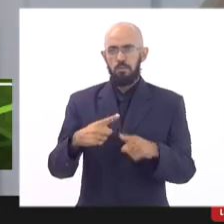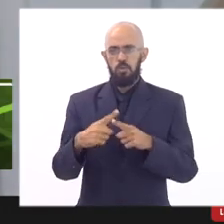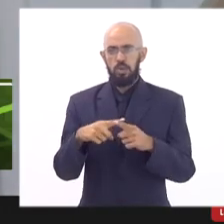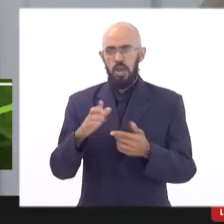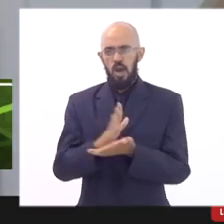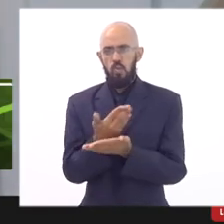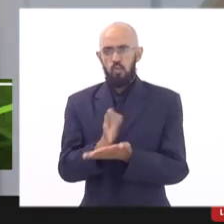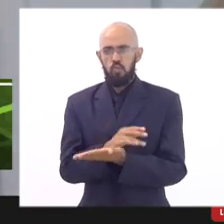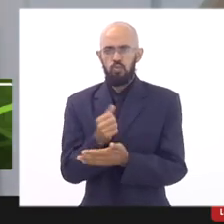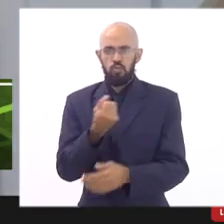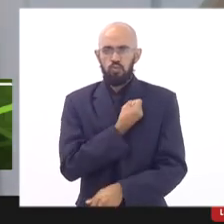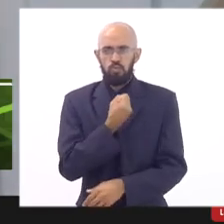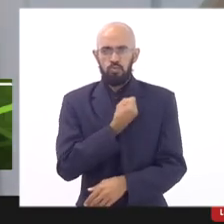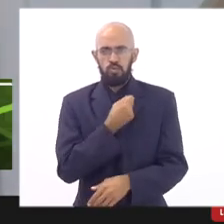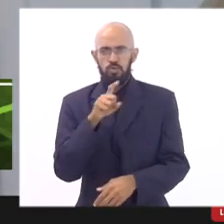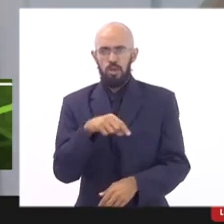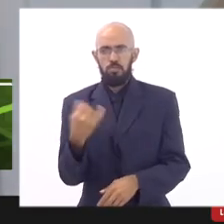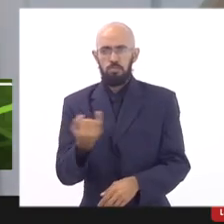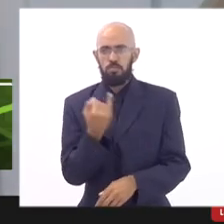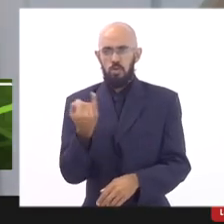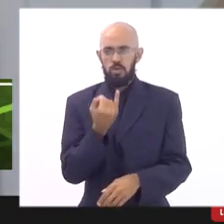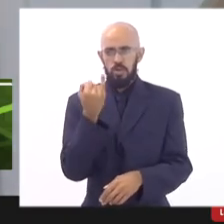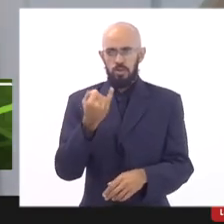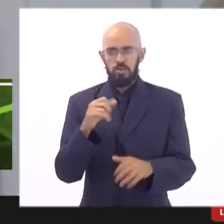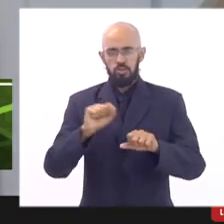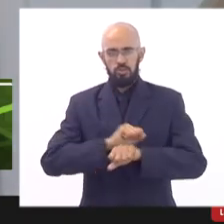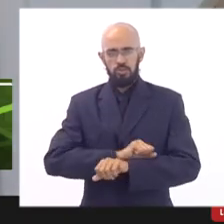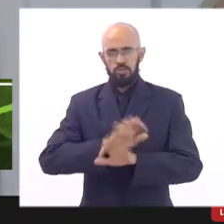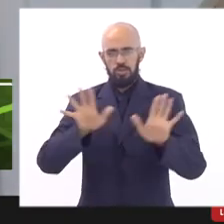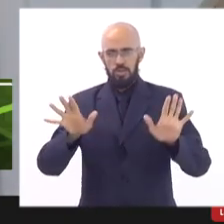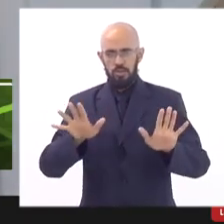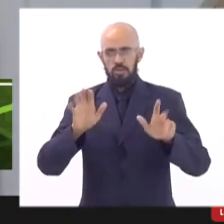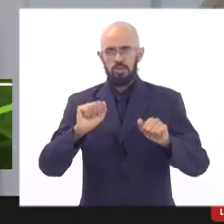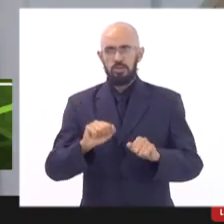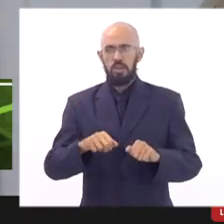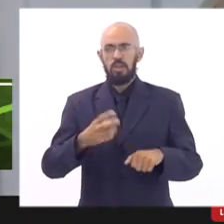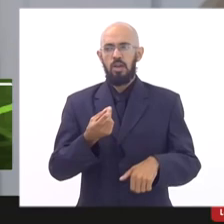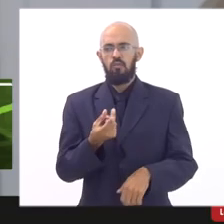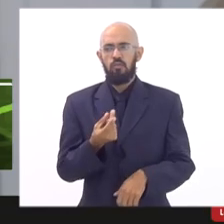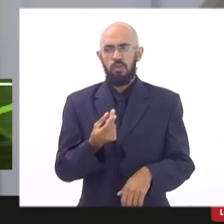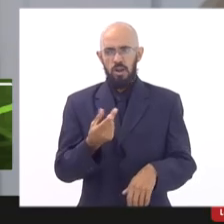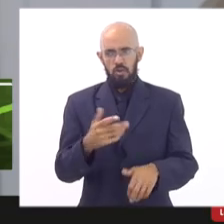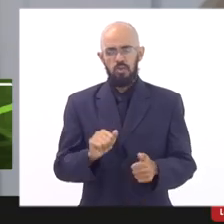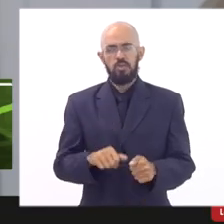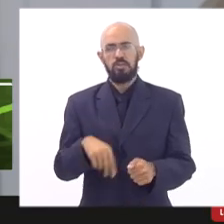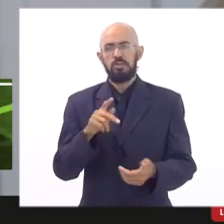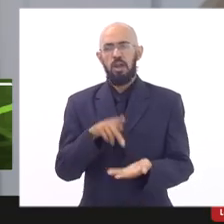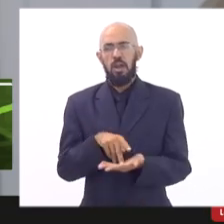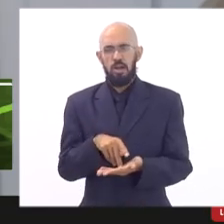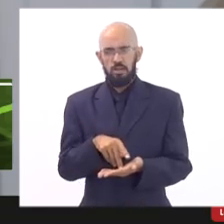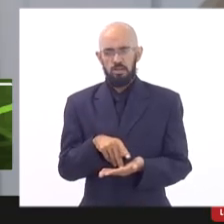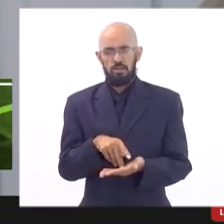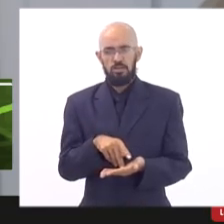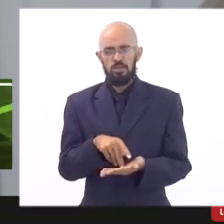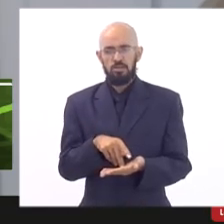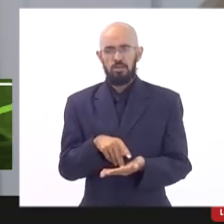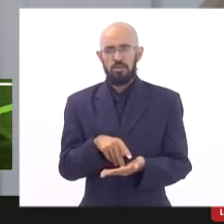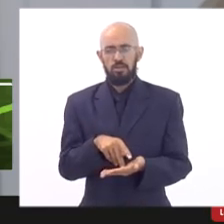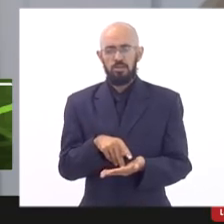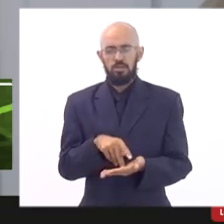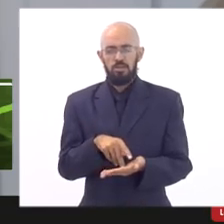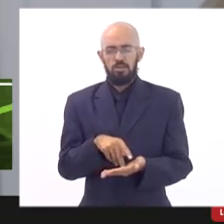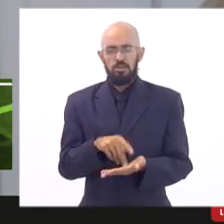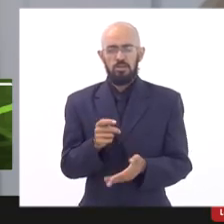eu acho que é importante a gente publicizar são valores atualizados valores reais então ela vai passar um valor